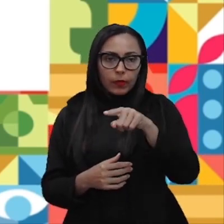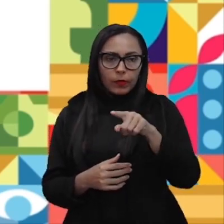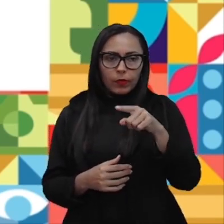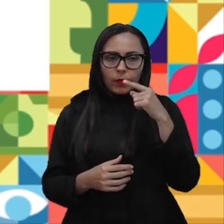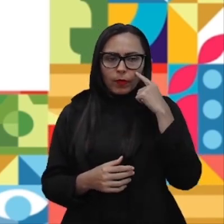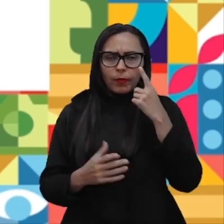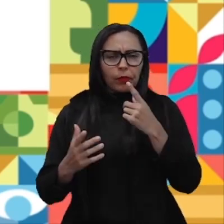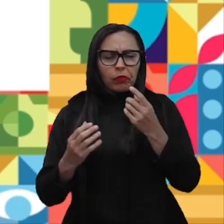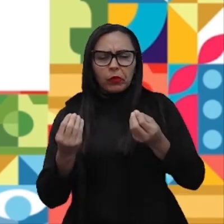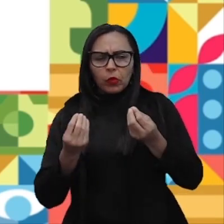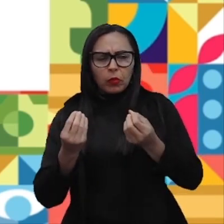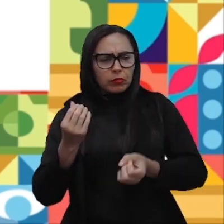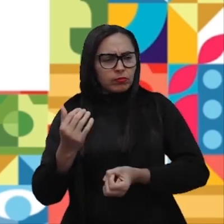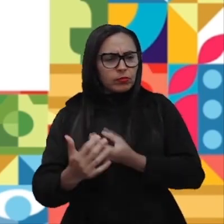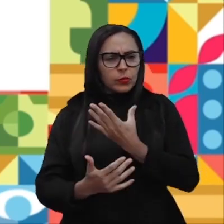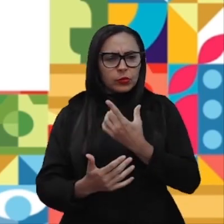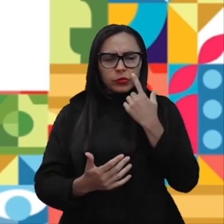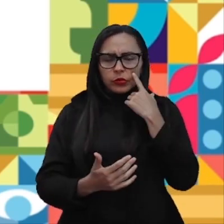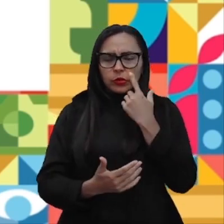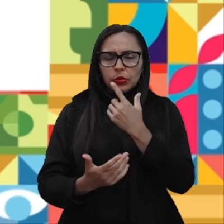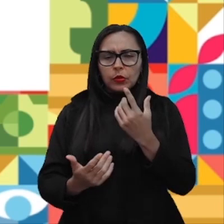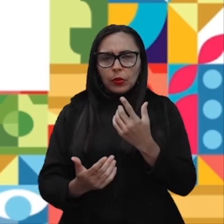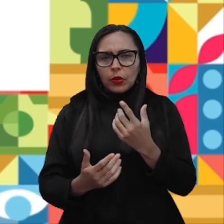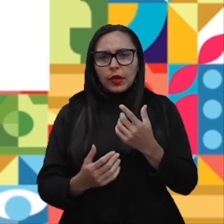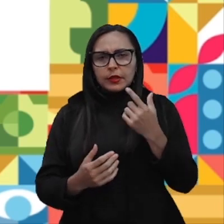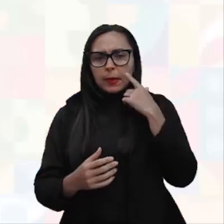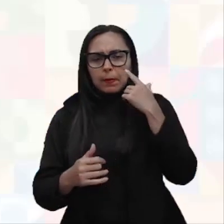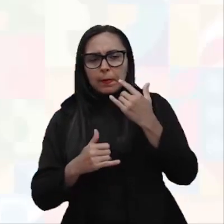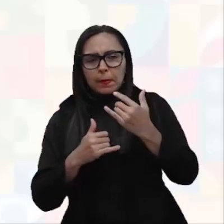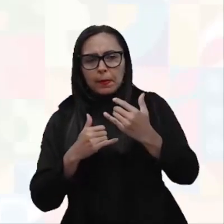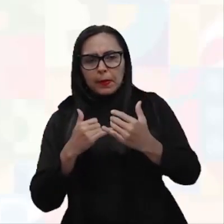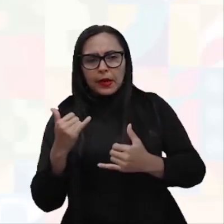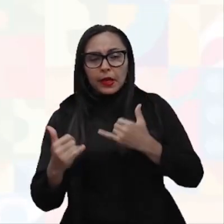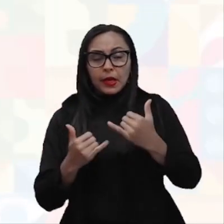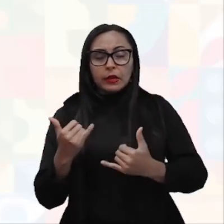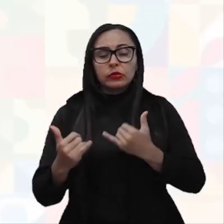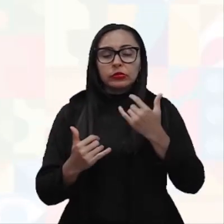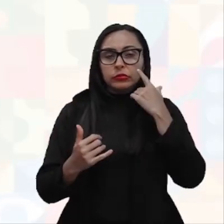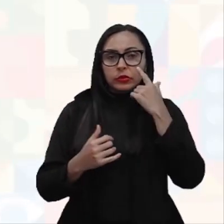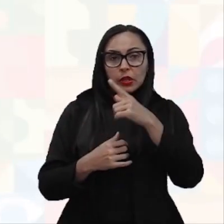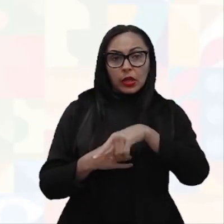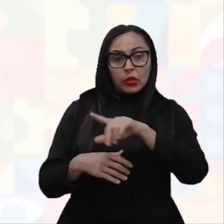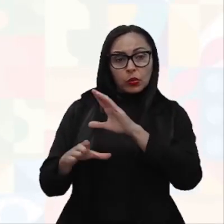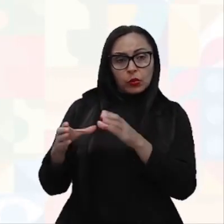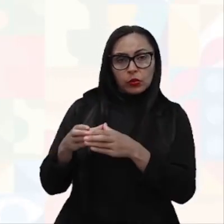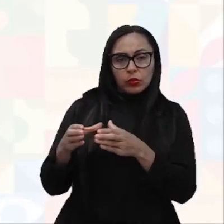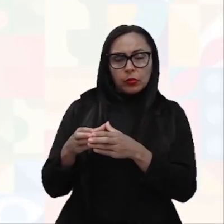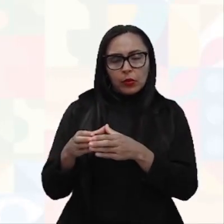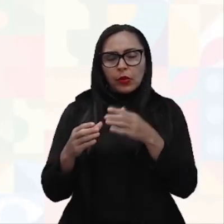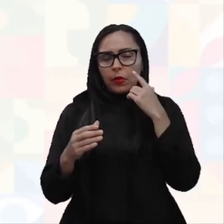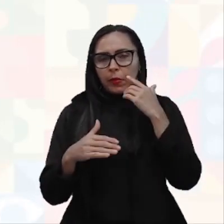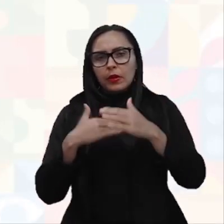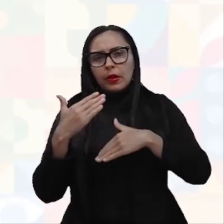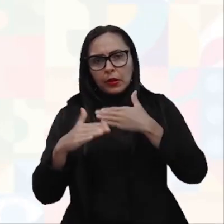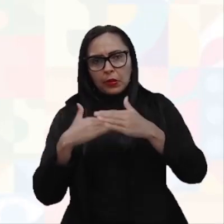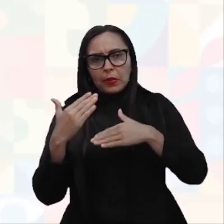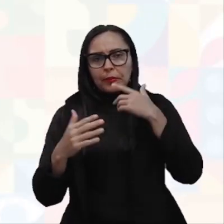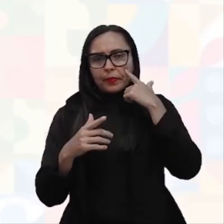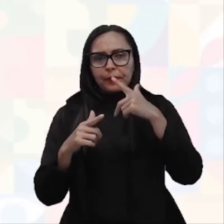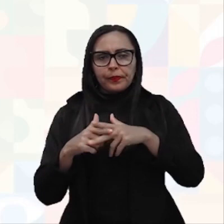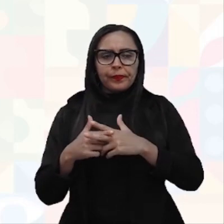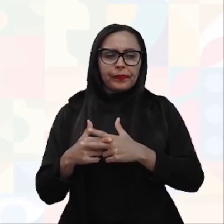O Django, apesar que esses jovens, esses grupos que começaram a desenvolver essa ferramenta, eles criaram